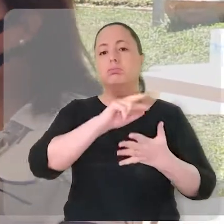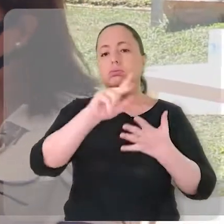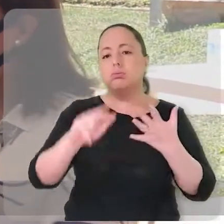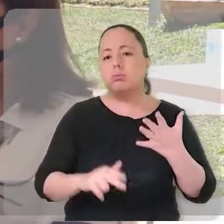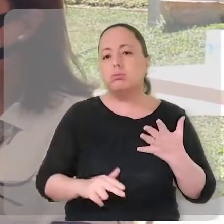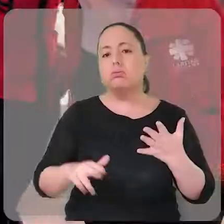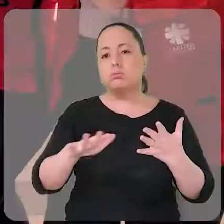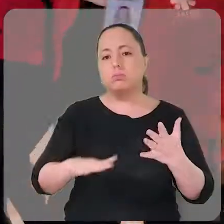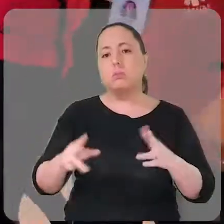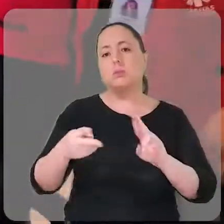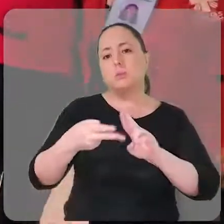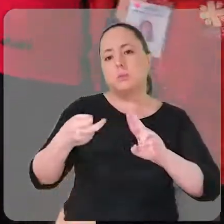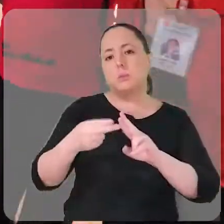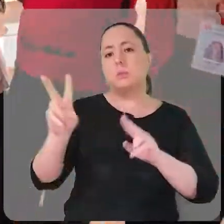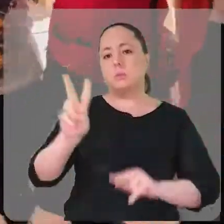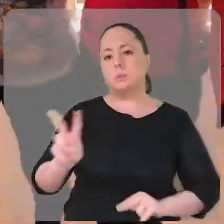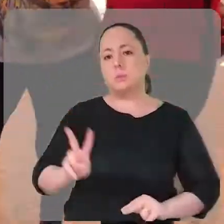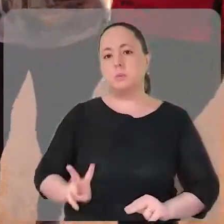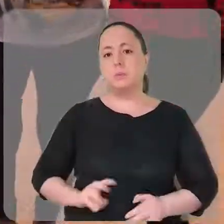indígenas venezuelanos.